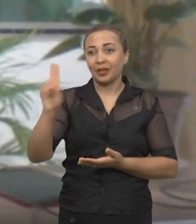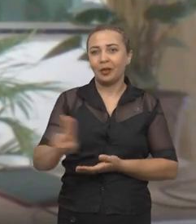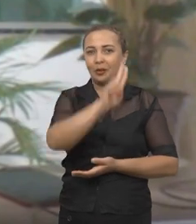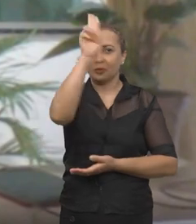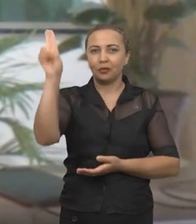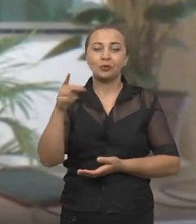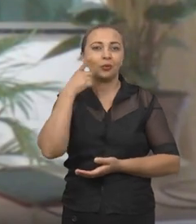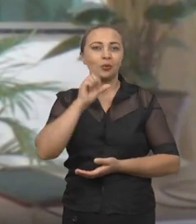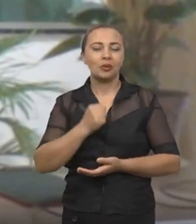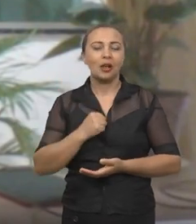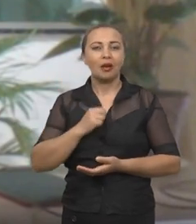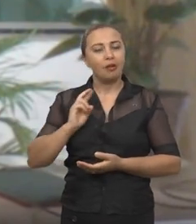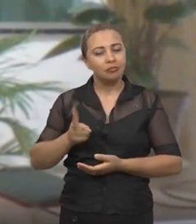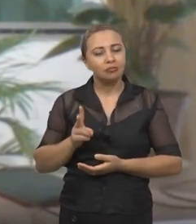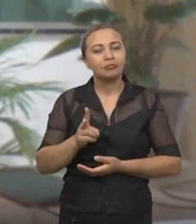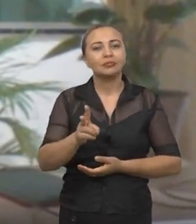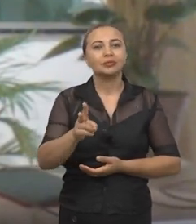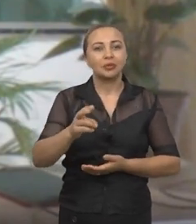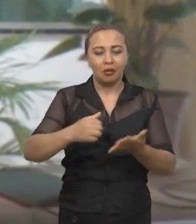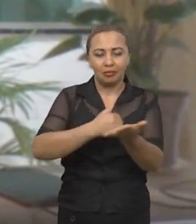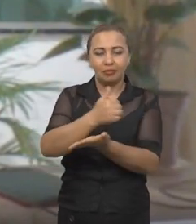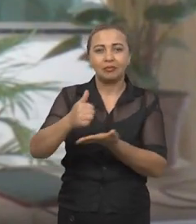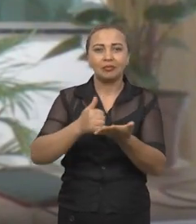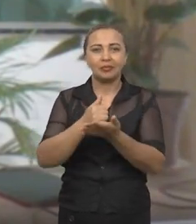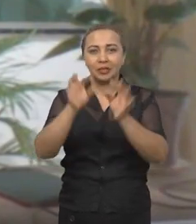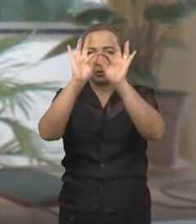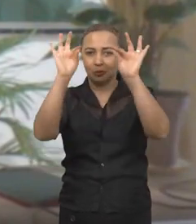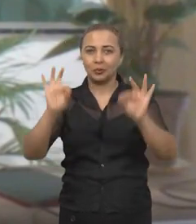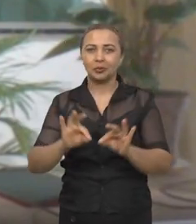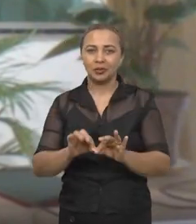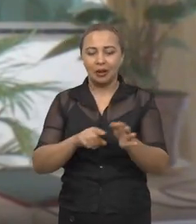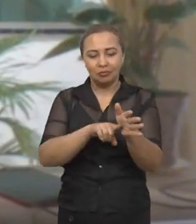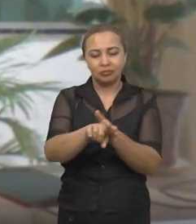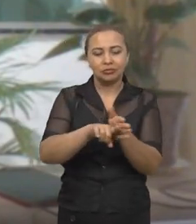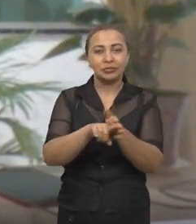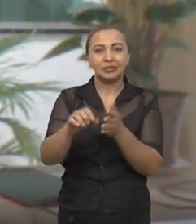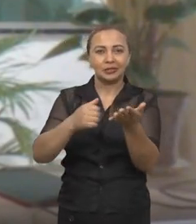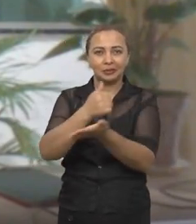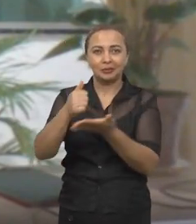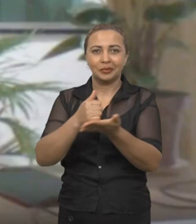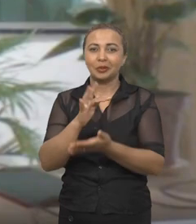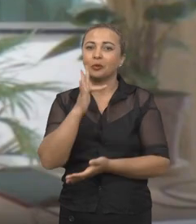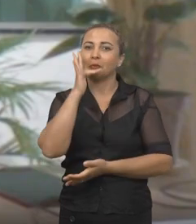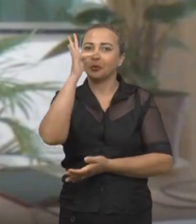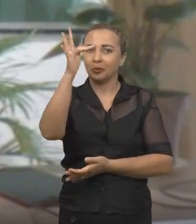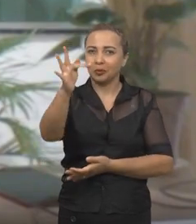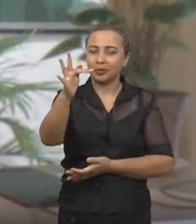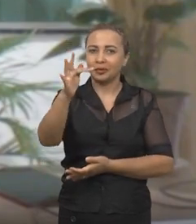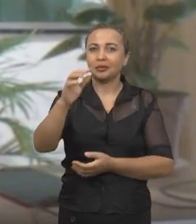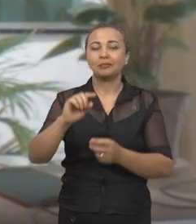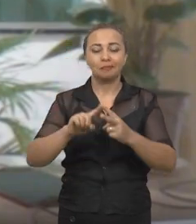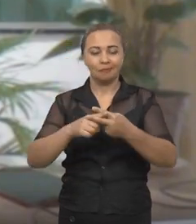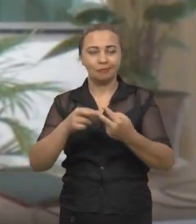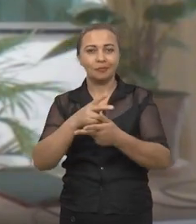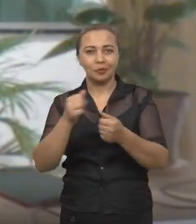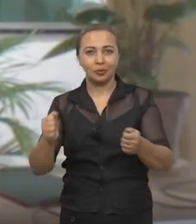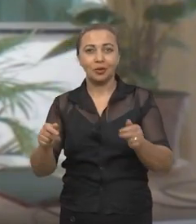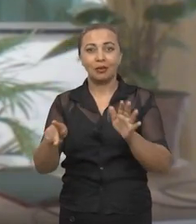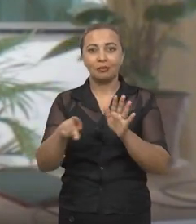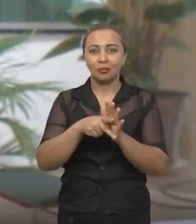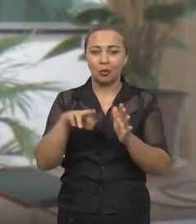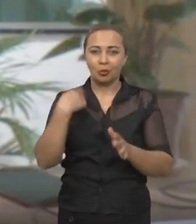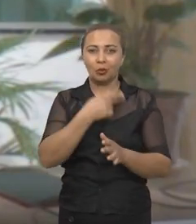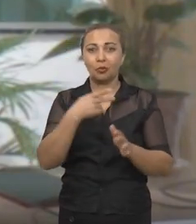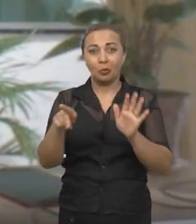consiga se manter à base dos projetos da pesquisa básica, né. Futuramente, a gente vai produzir